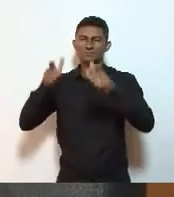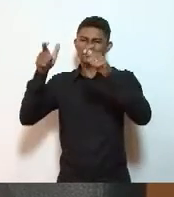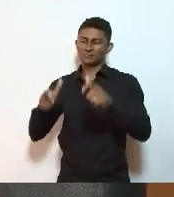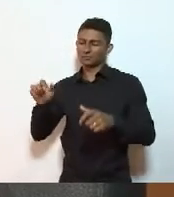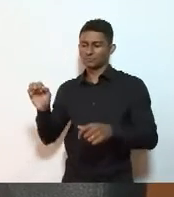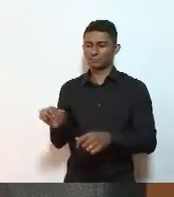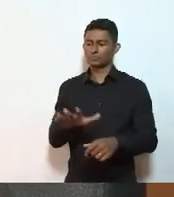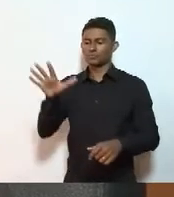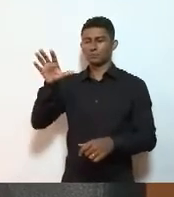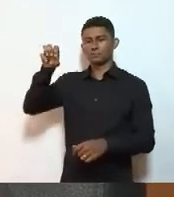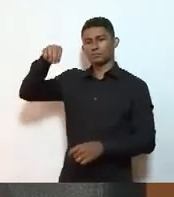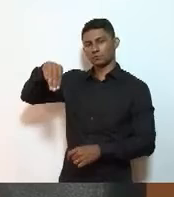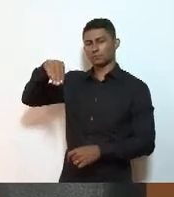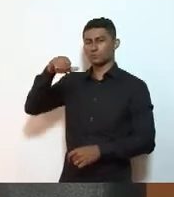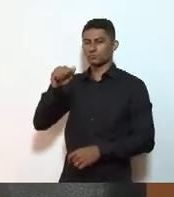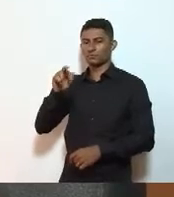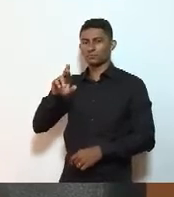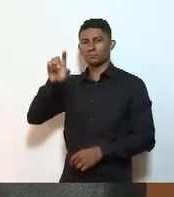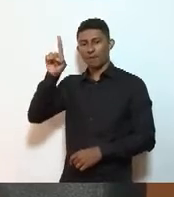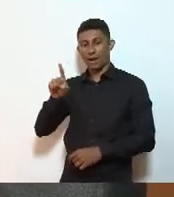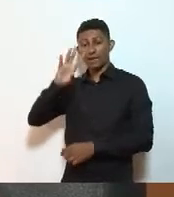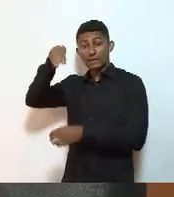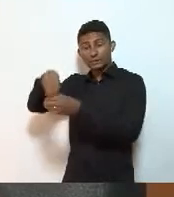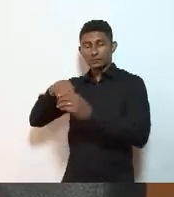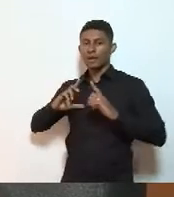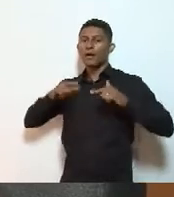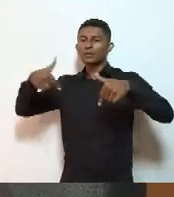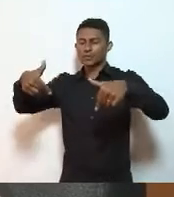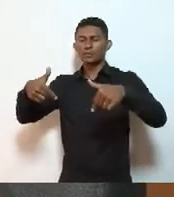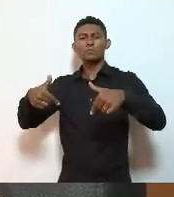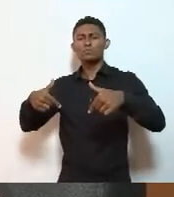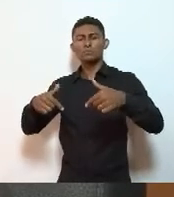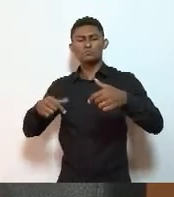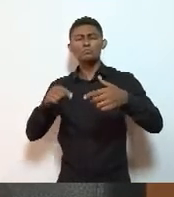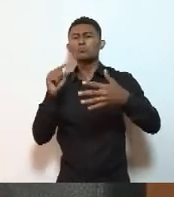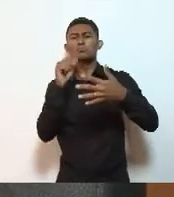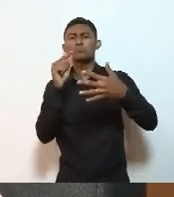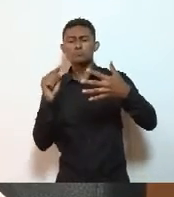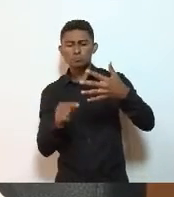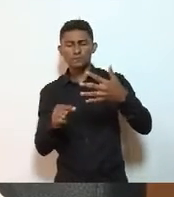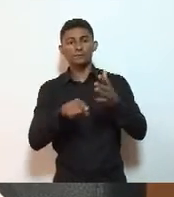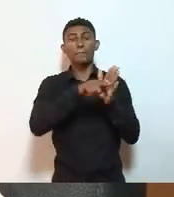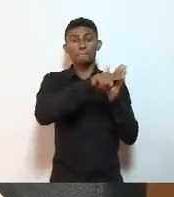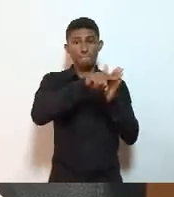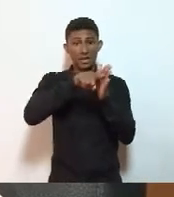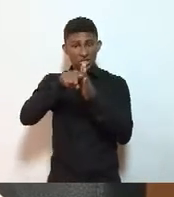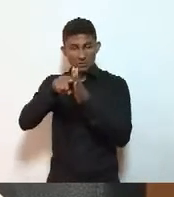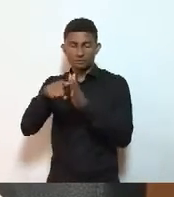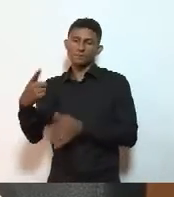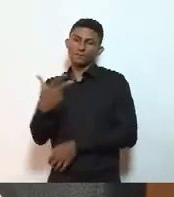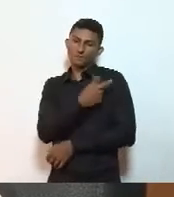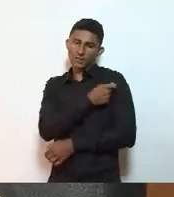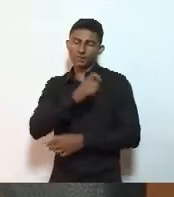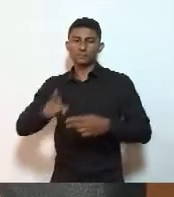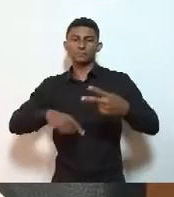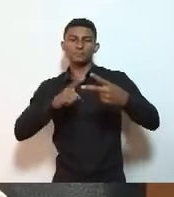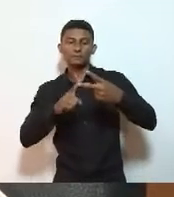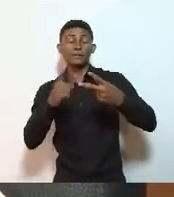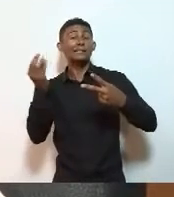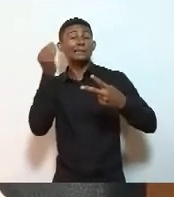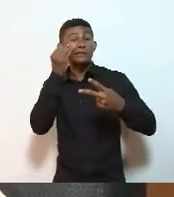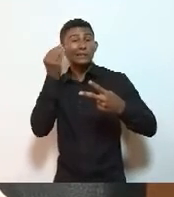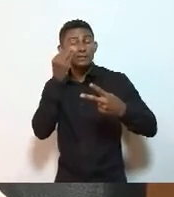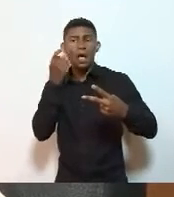envolveram, desde a pesquisa relacionada à vacina, até a questão da testagem,